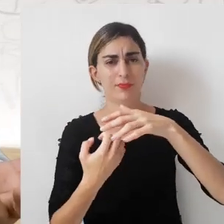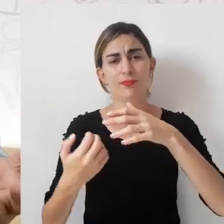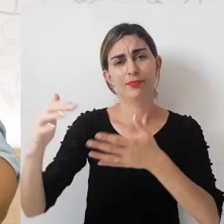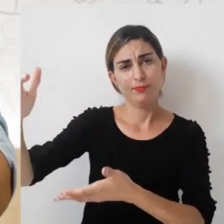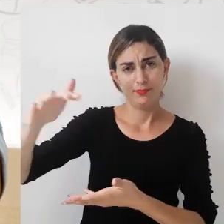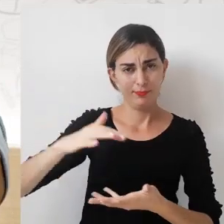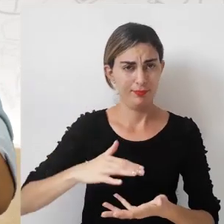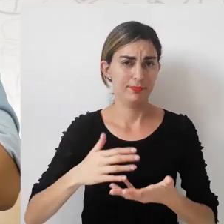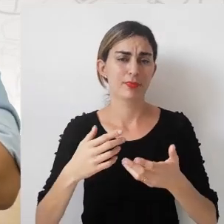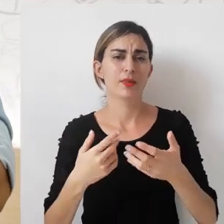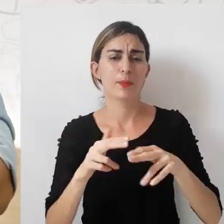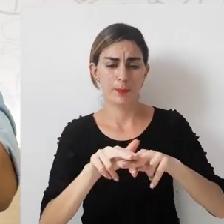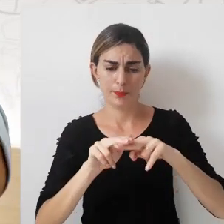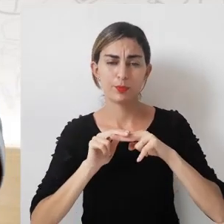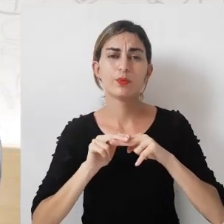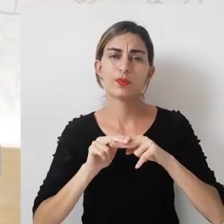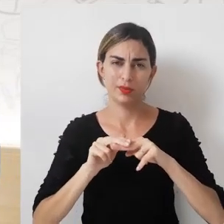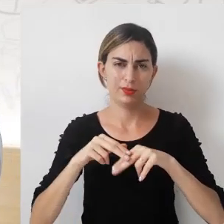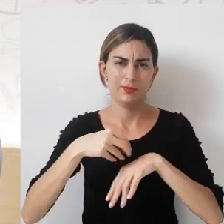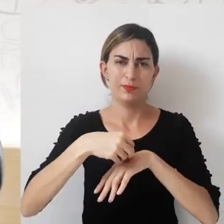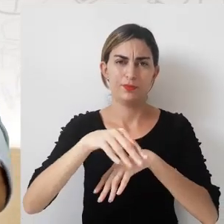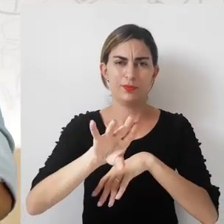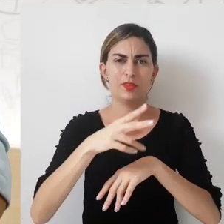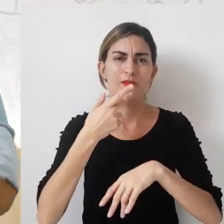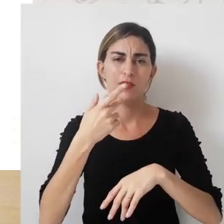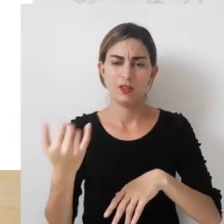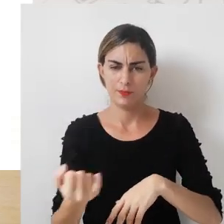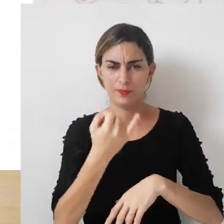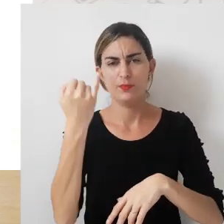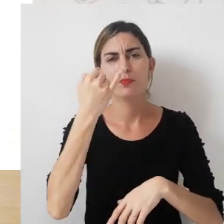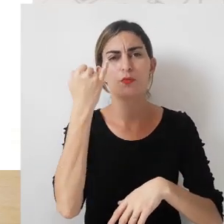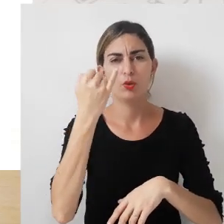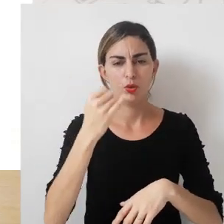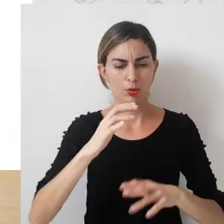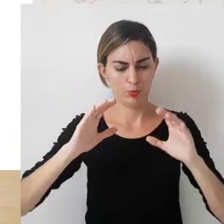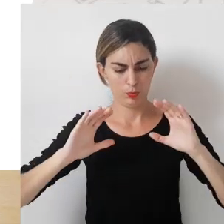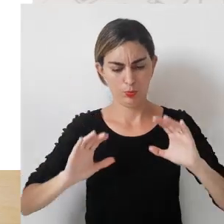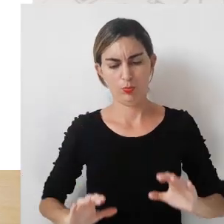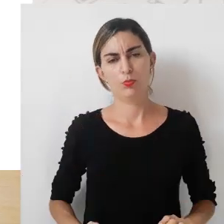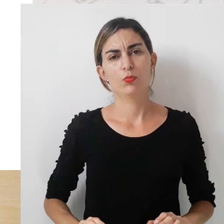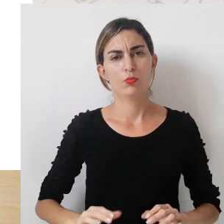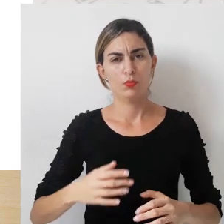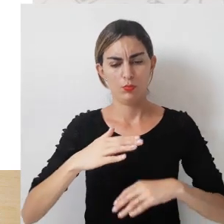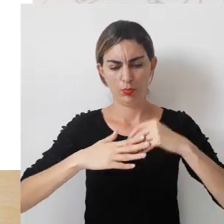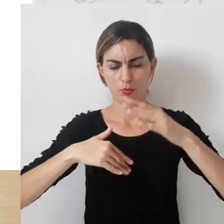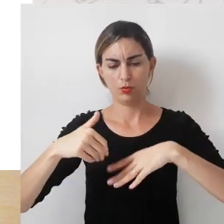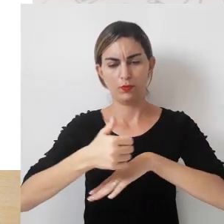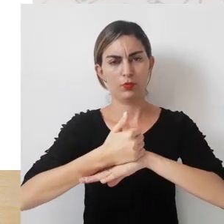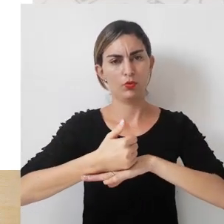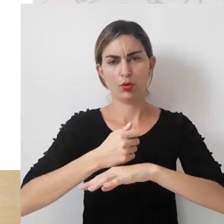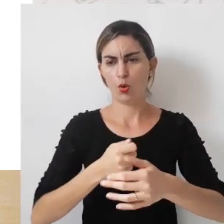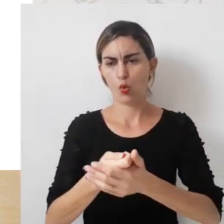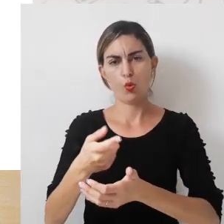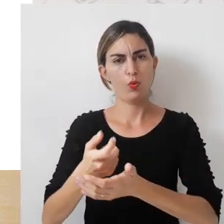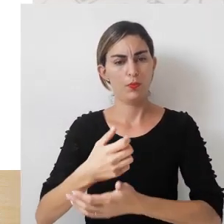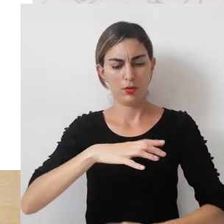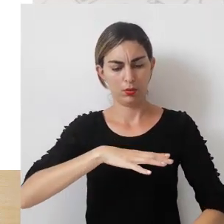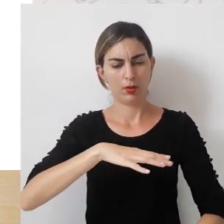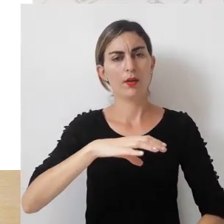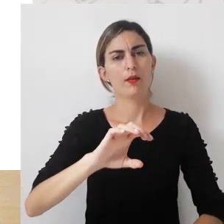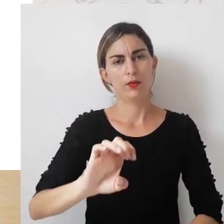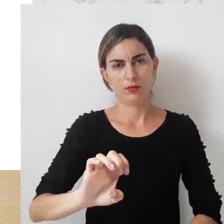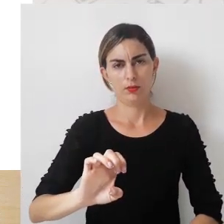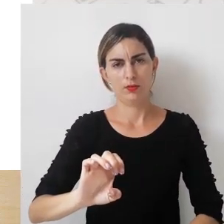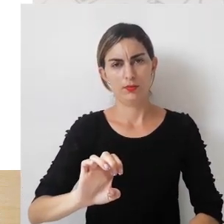e o fornecedor. Por isso, a ressalva diz o seguinte, que é muito importante que a postura do profissional de compras seja ética,